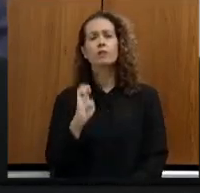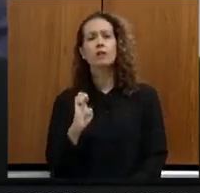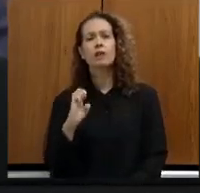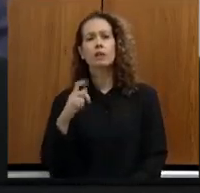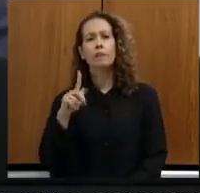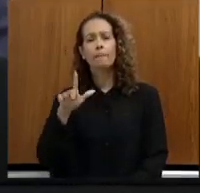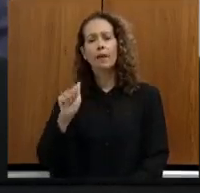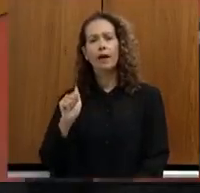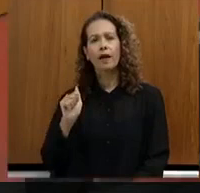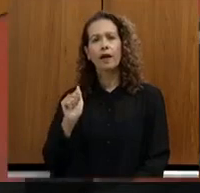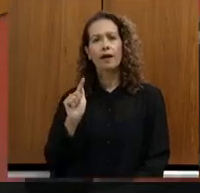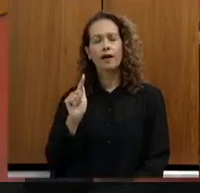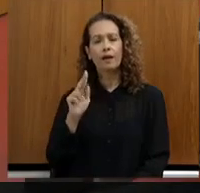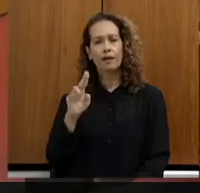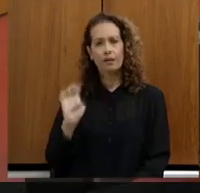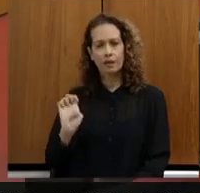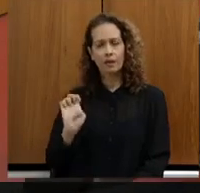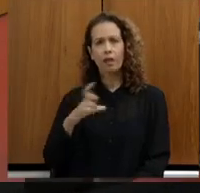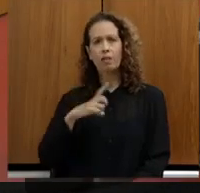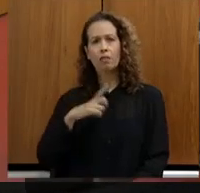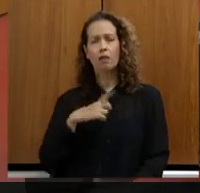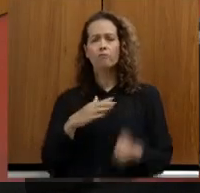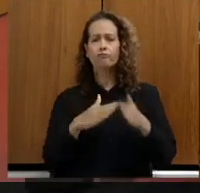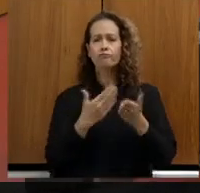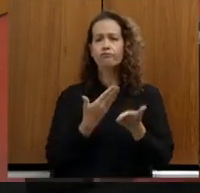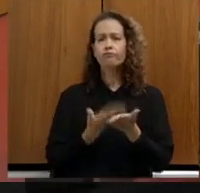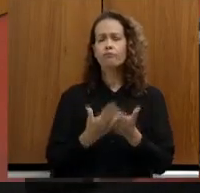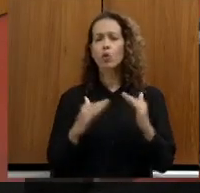Tem um requerimento ali, CEPLAG, em relação aos servidores.